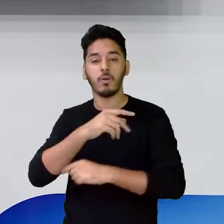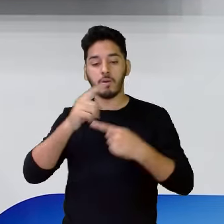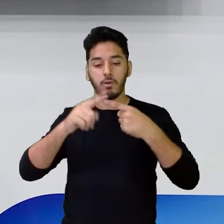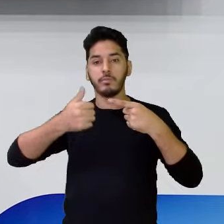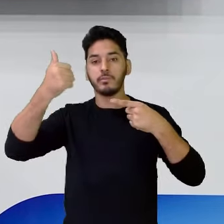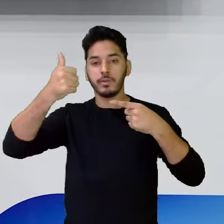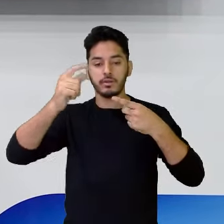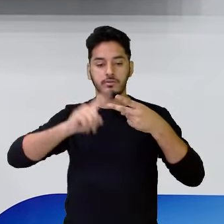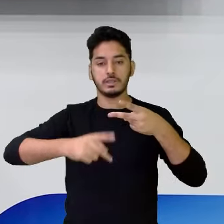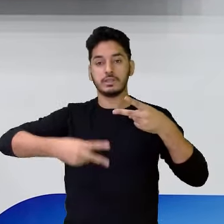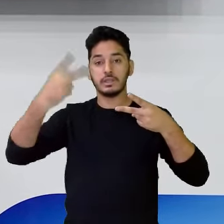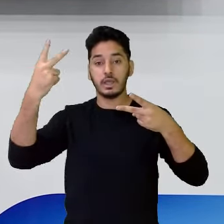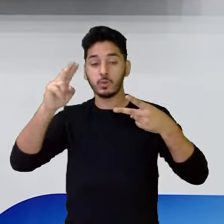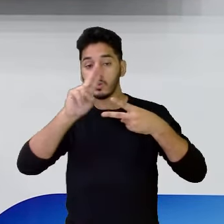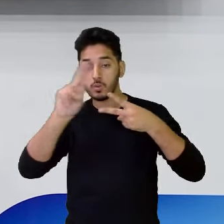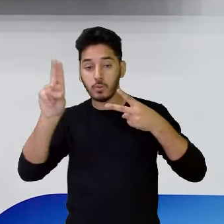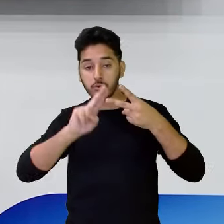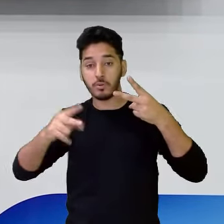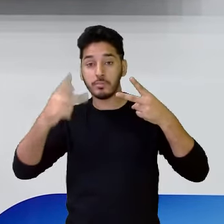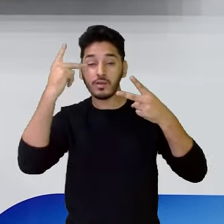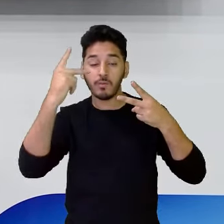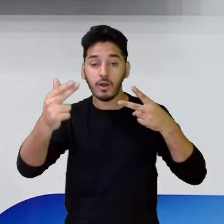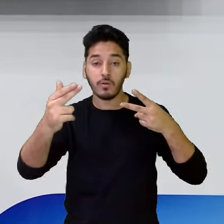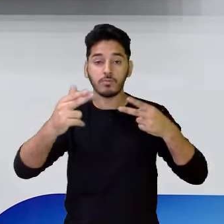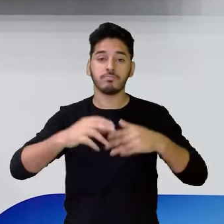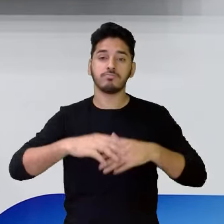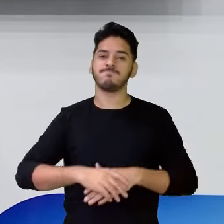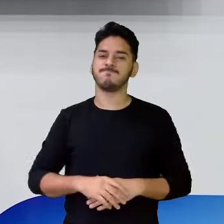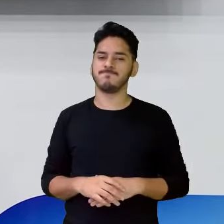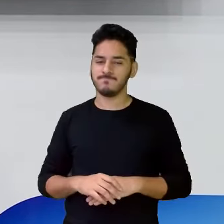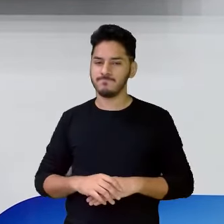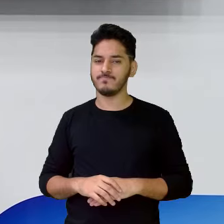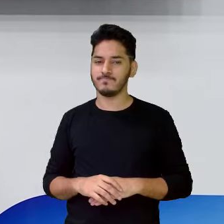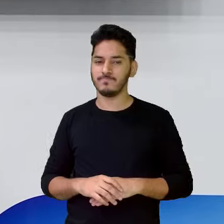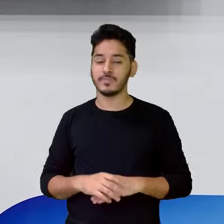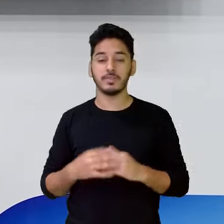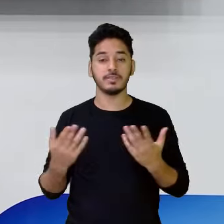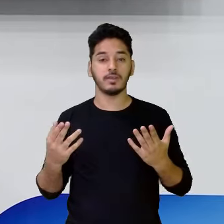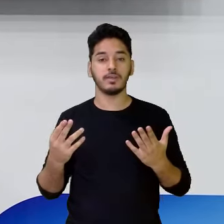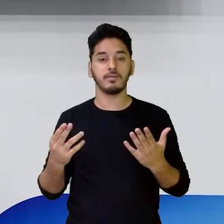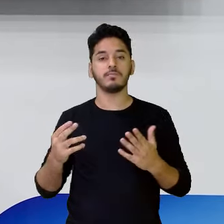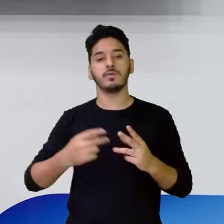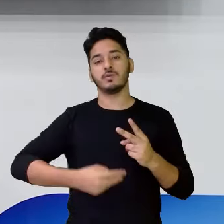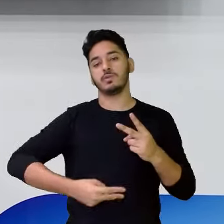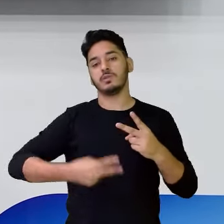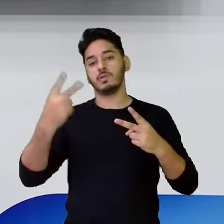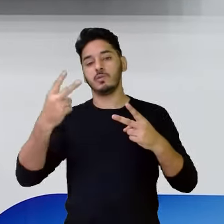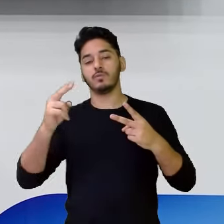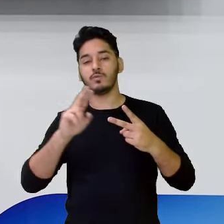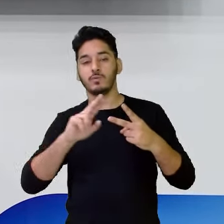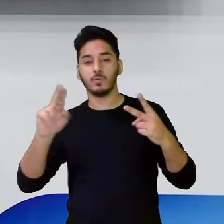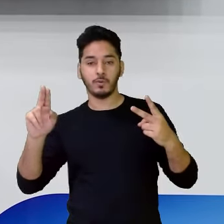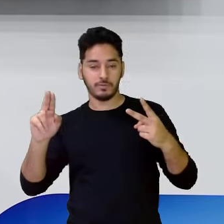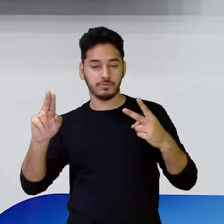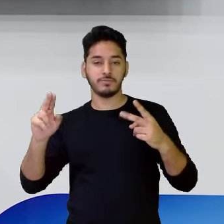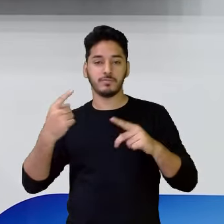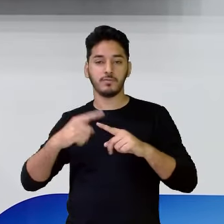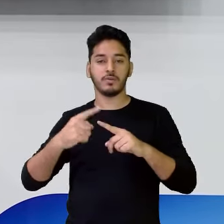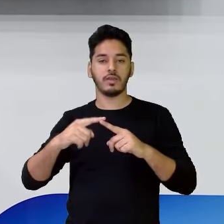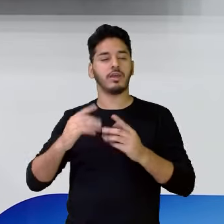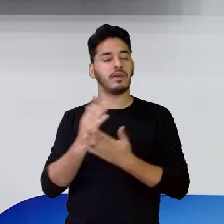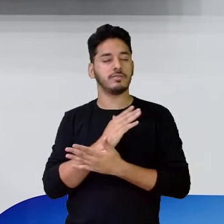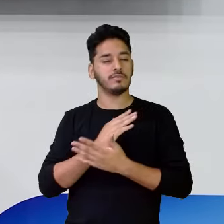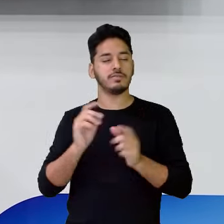você, primeiro nome. E você vai ter que ser identificado pelo sobrenome, que provavelmente o colega tem um